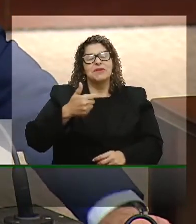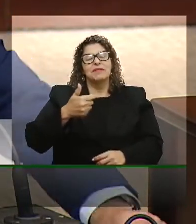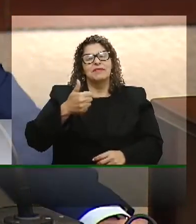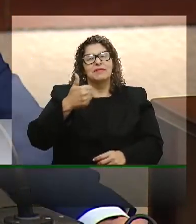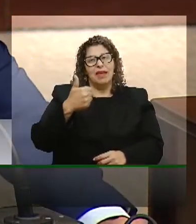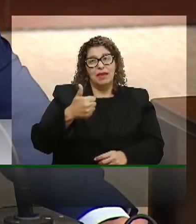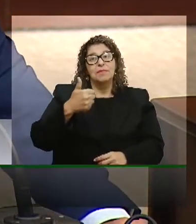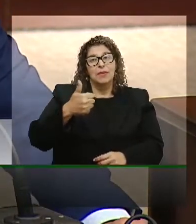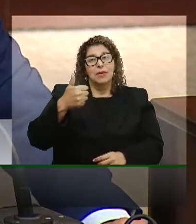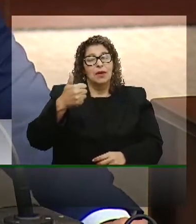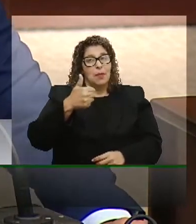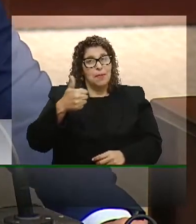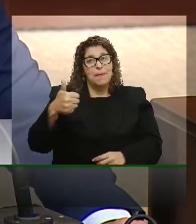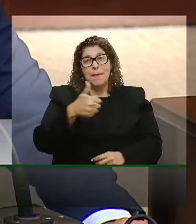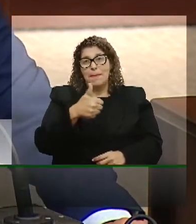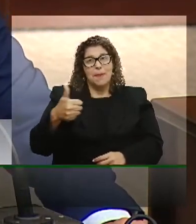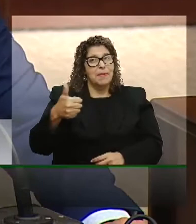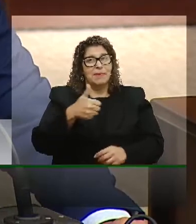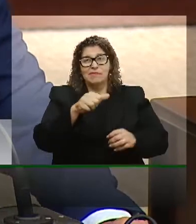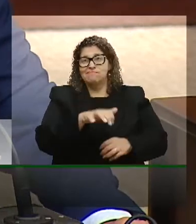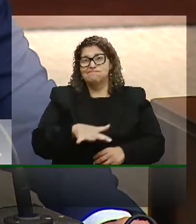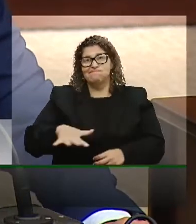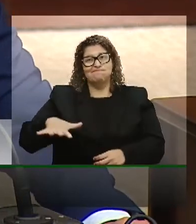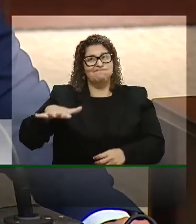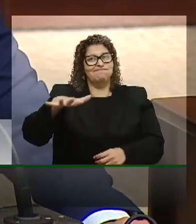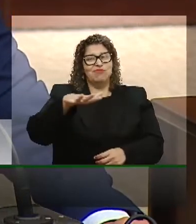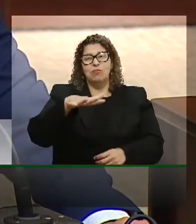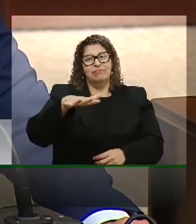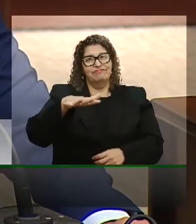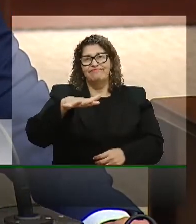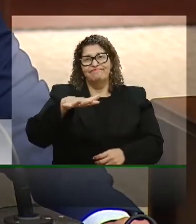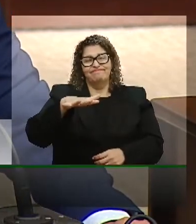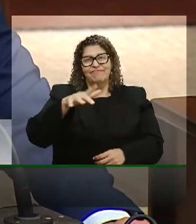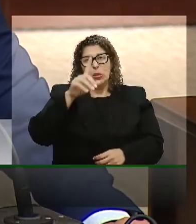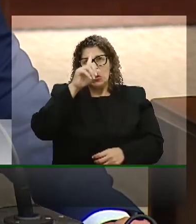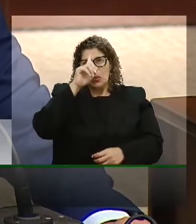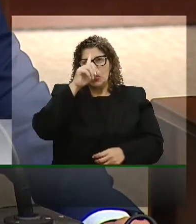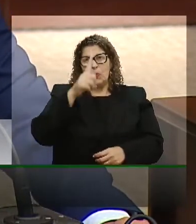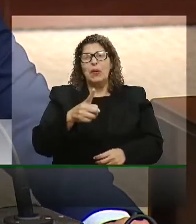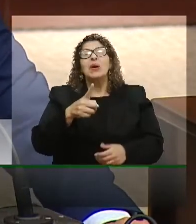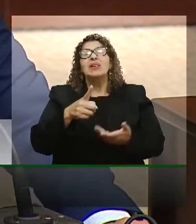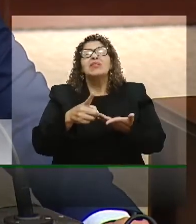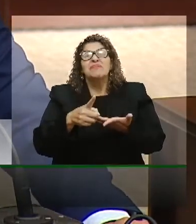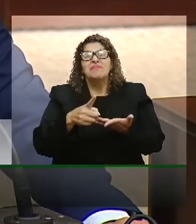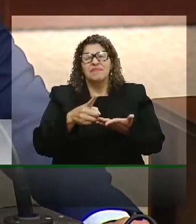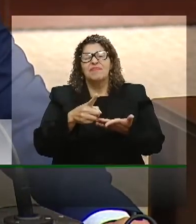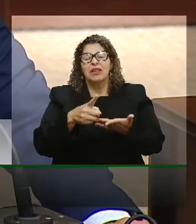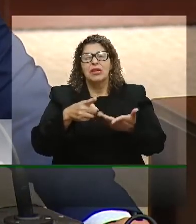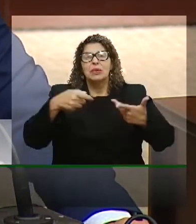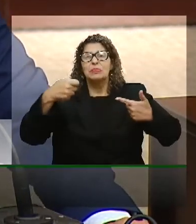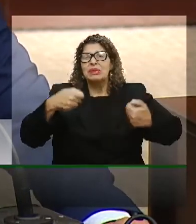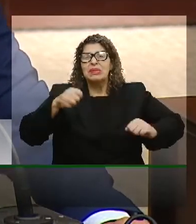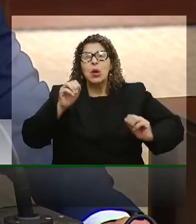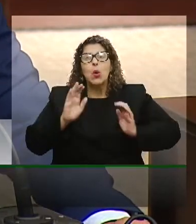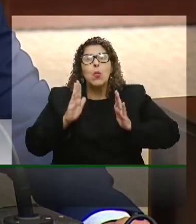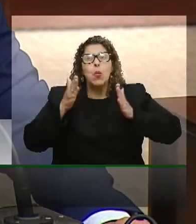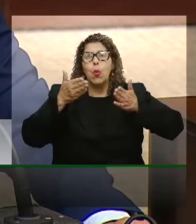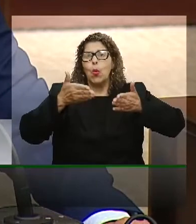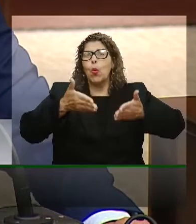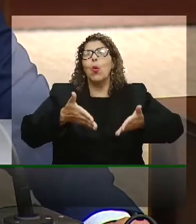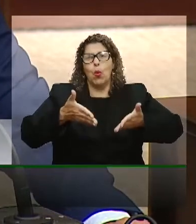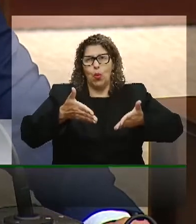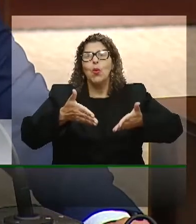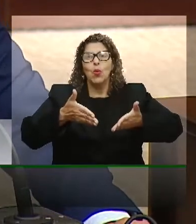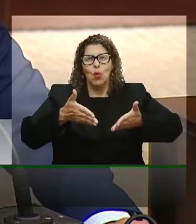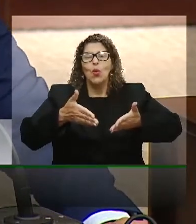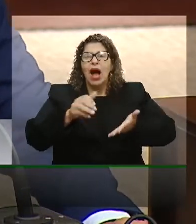mostrando a necessidade imperativa de que nós precisamos focar a